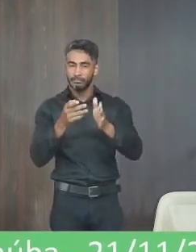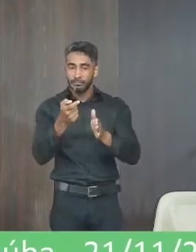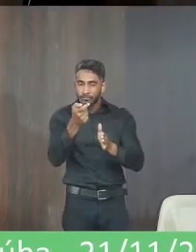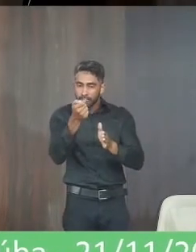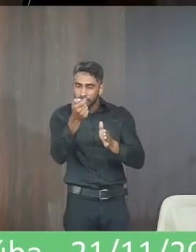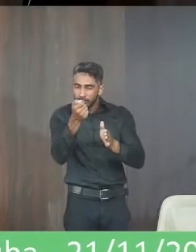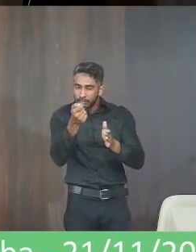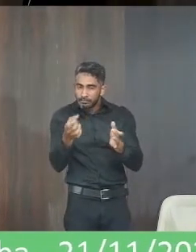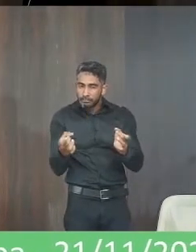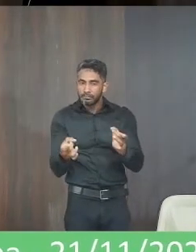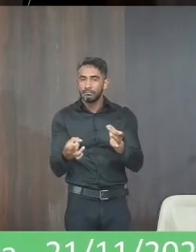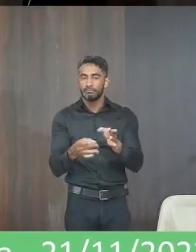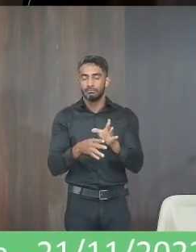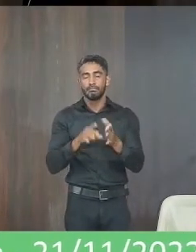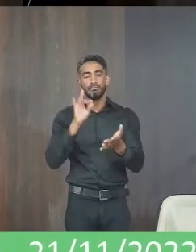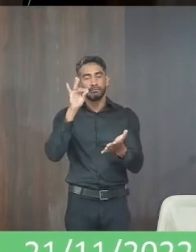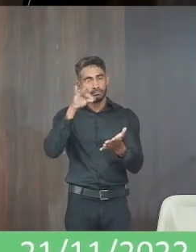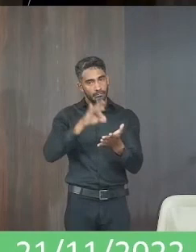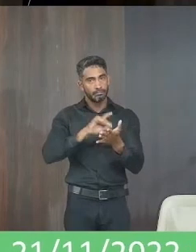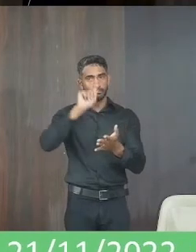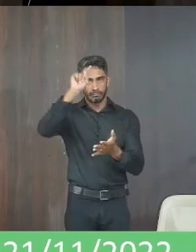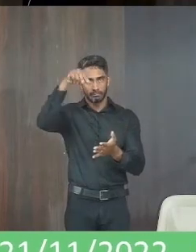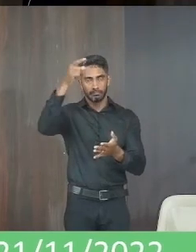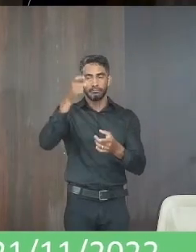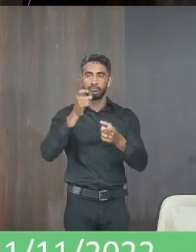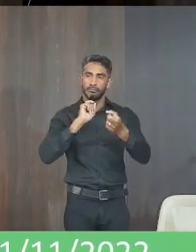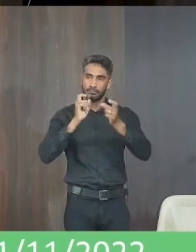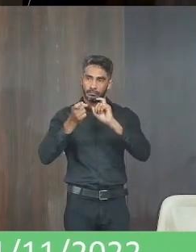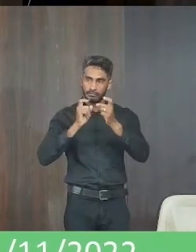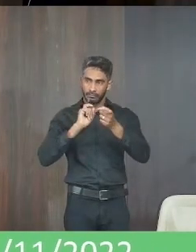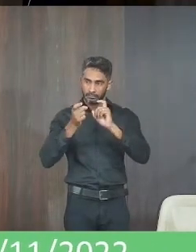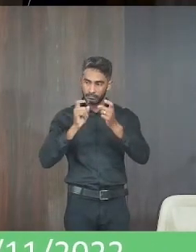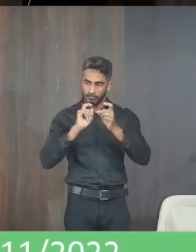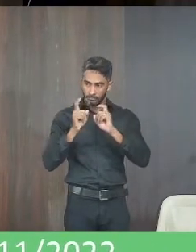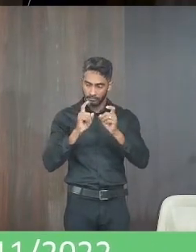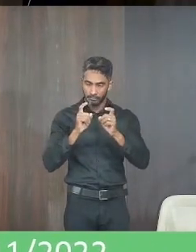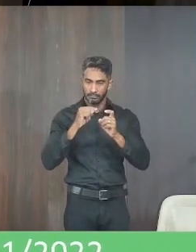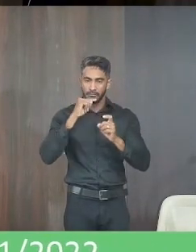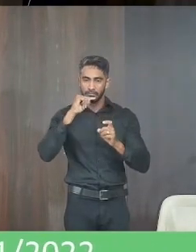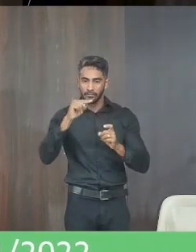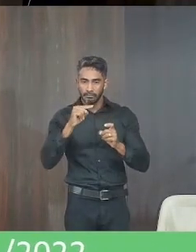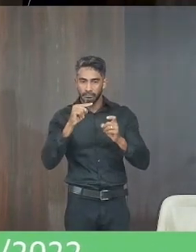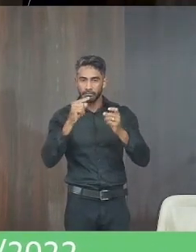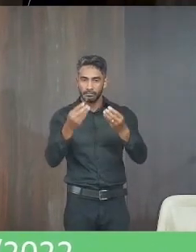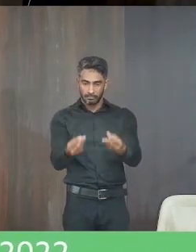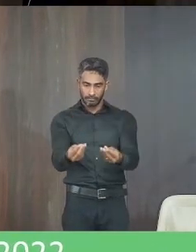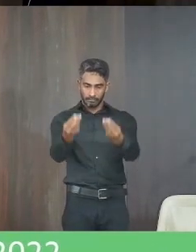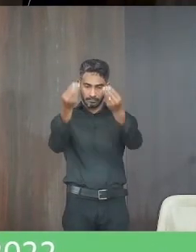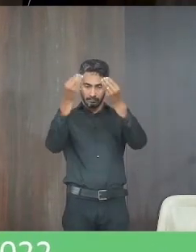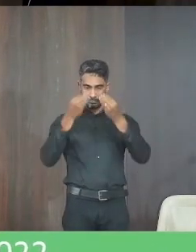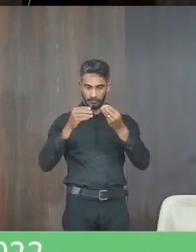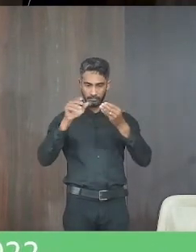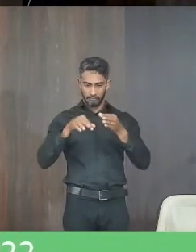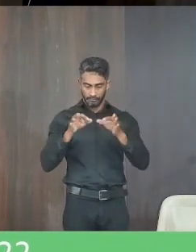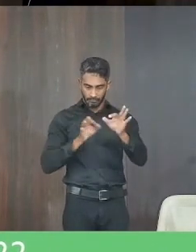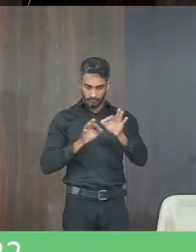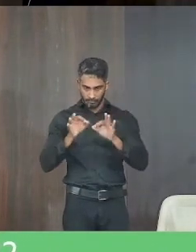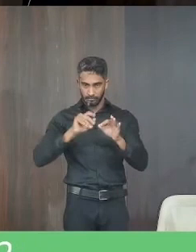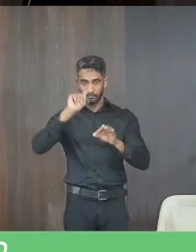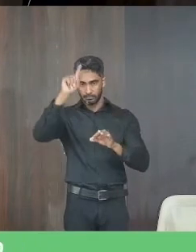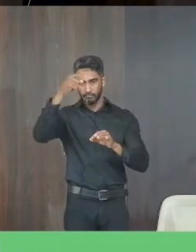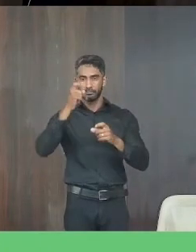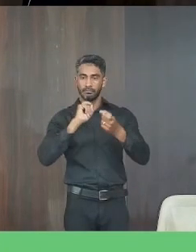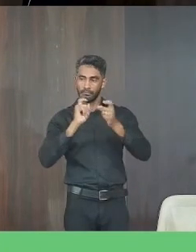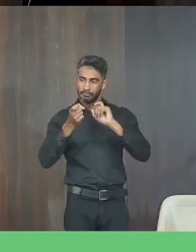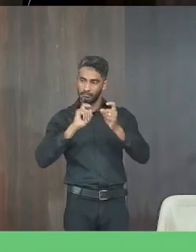bem adiantado com certeza na próxima reunião essa semana eles devem estar enviando essa casa e na próxima